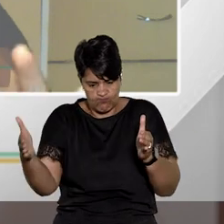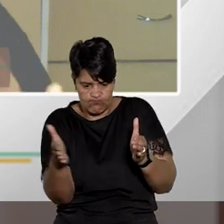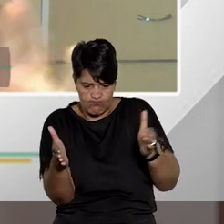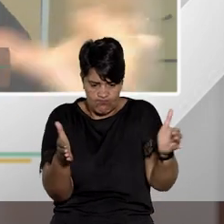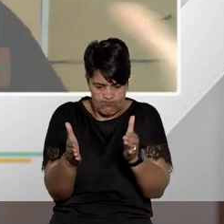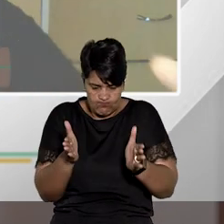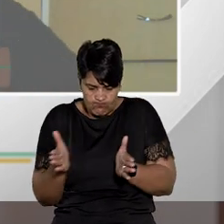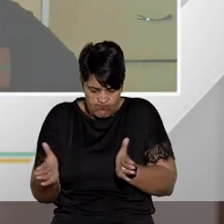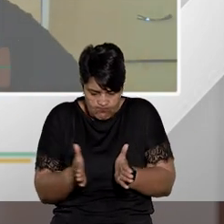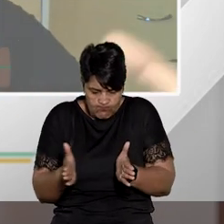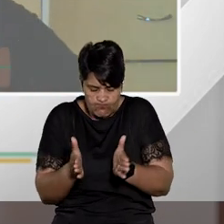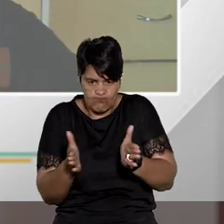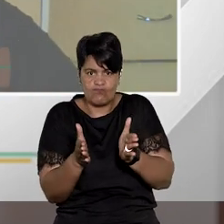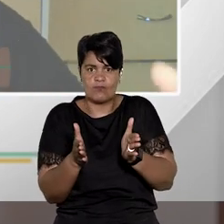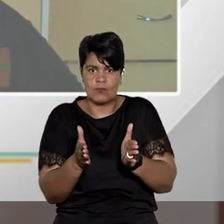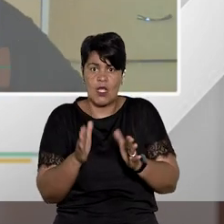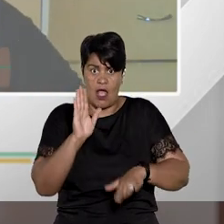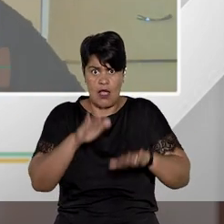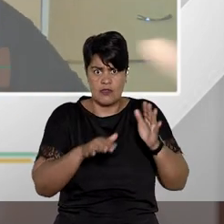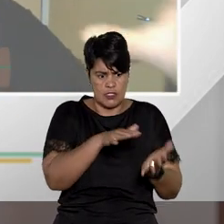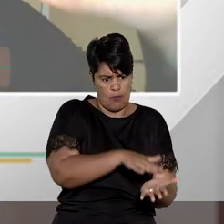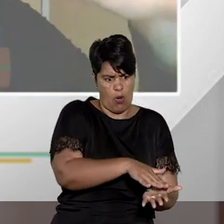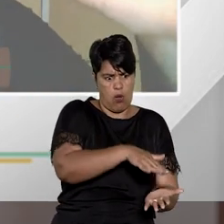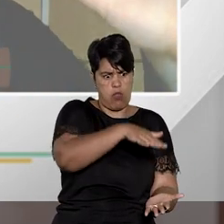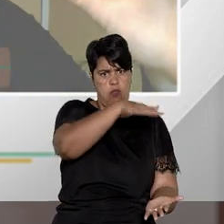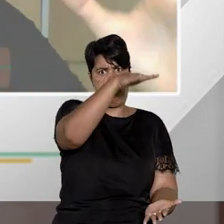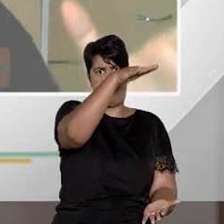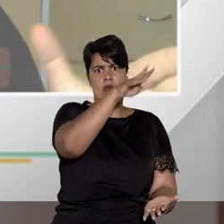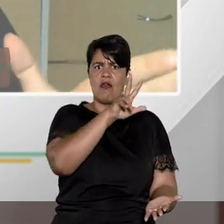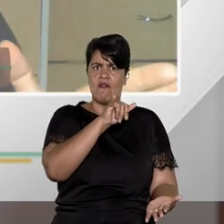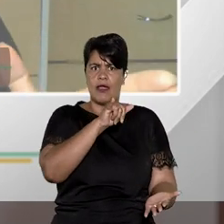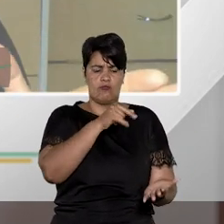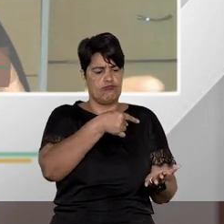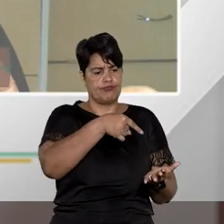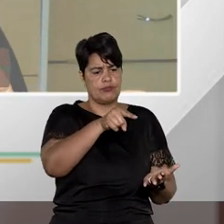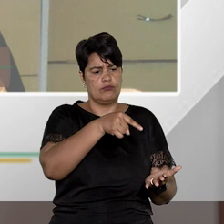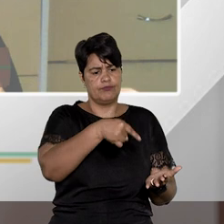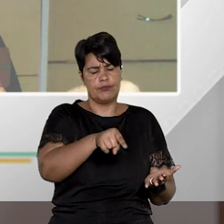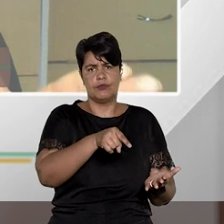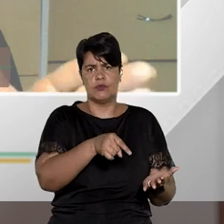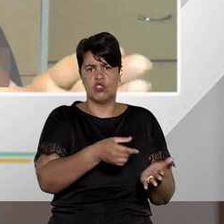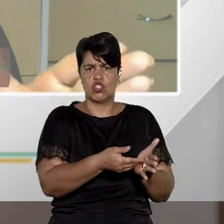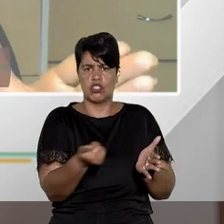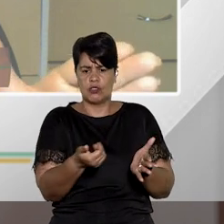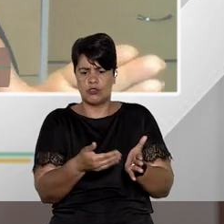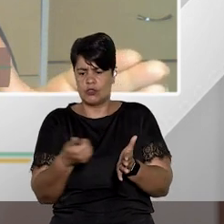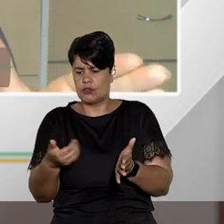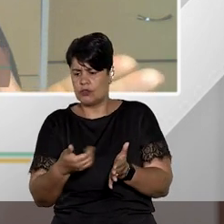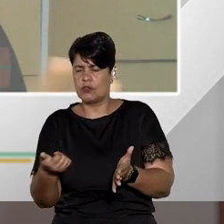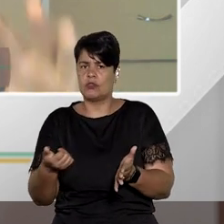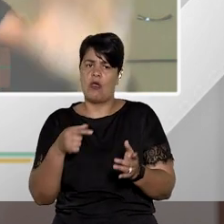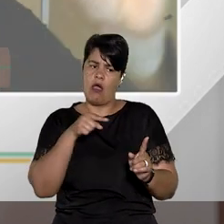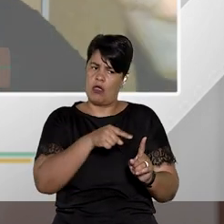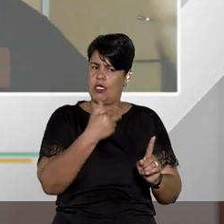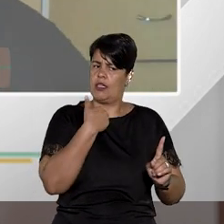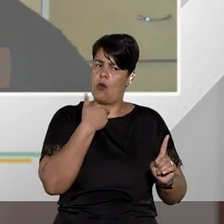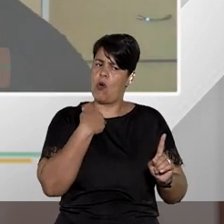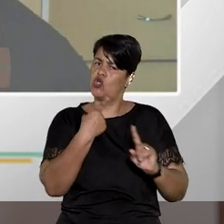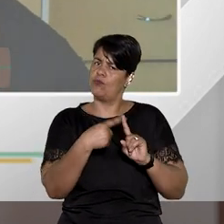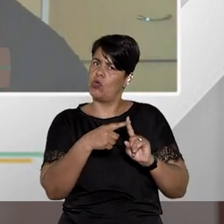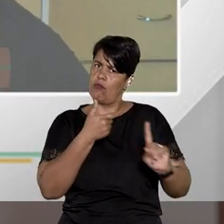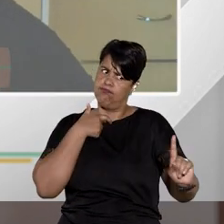ali então recebe aquele monstrengo aquela coisa muito e vai moldando olha aqui não pode porque não há uma ofensa direta